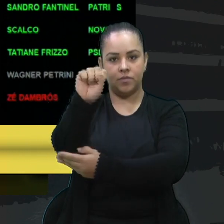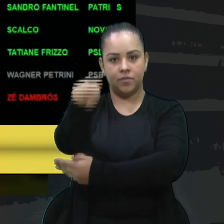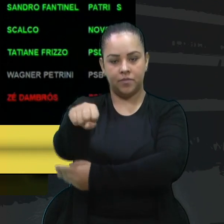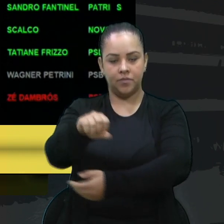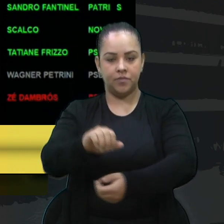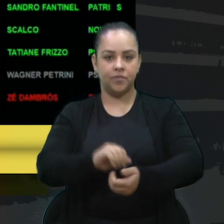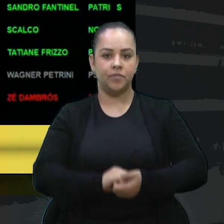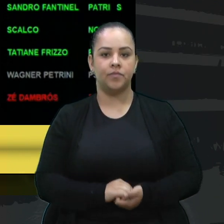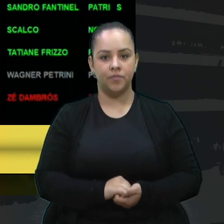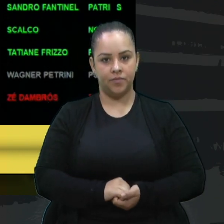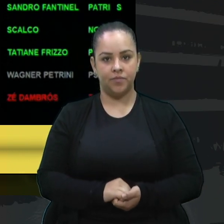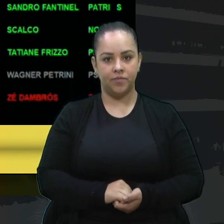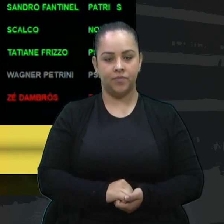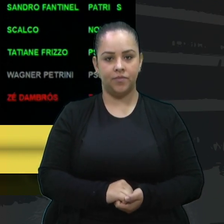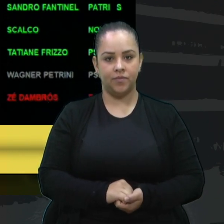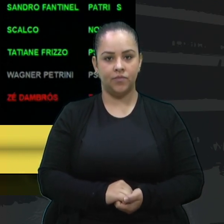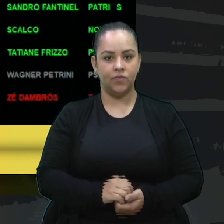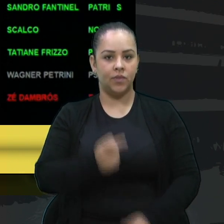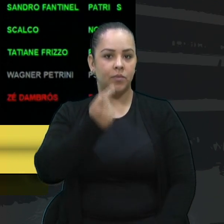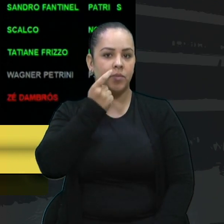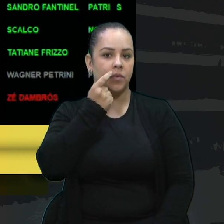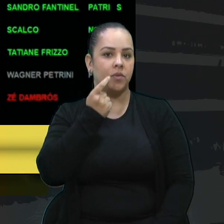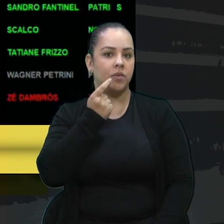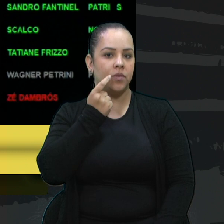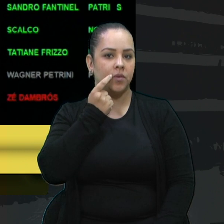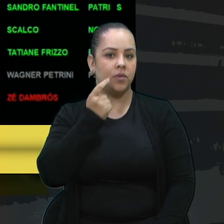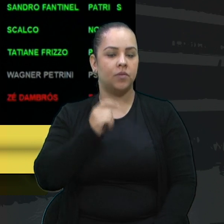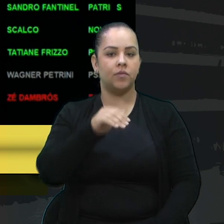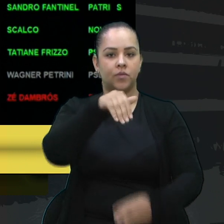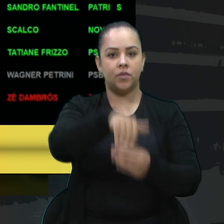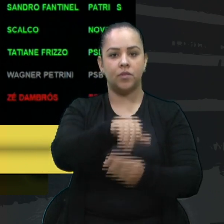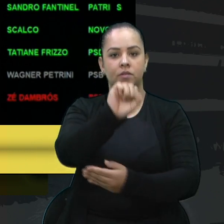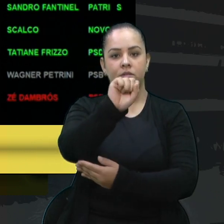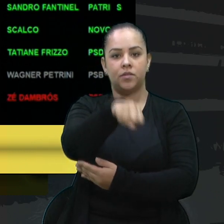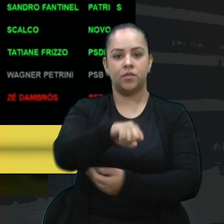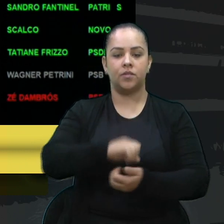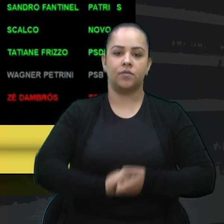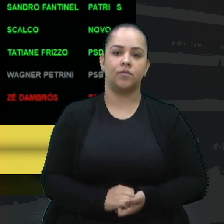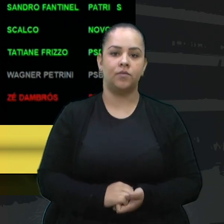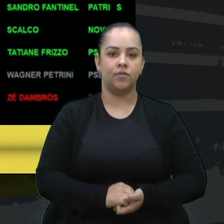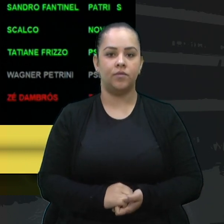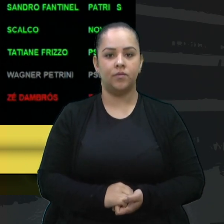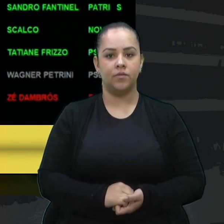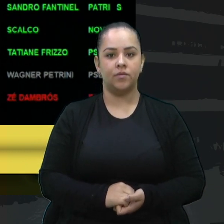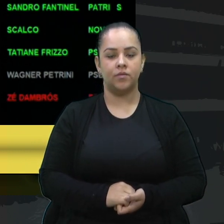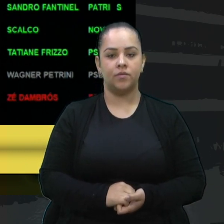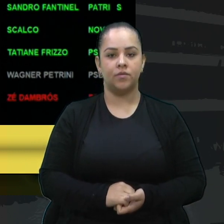Vota sim, vereador Petrini? Sim, presidente. Vota sim.